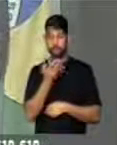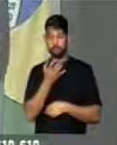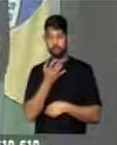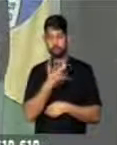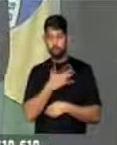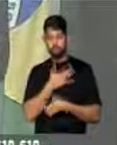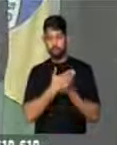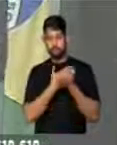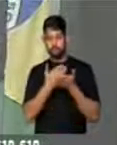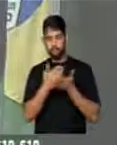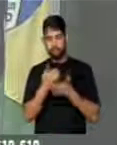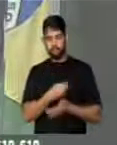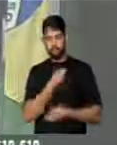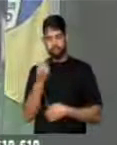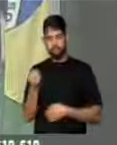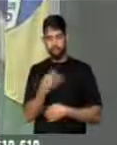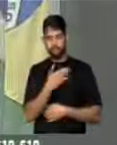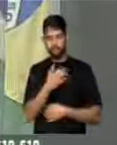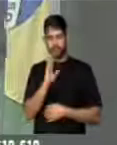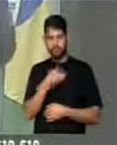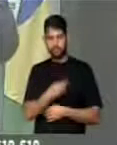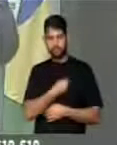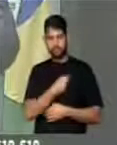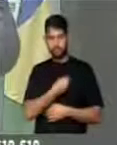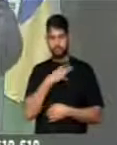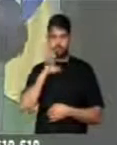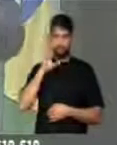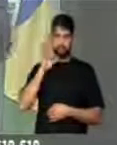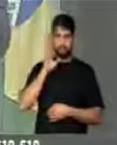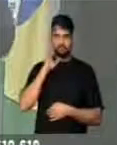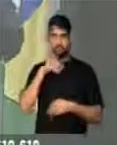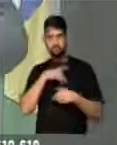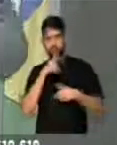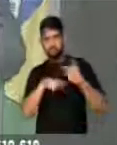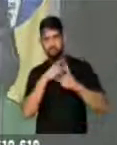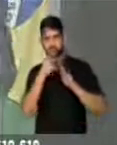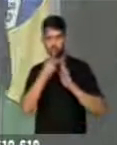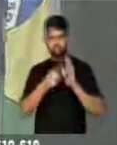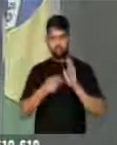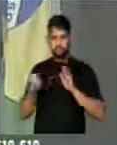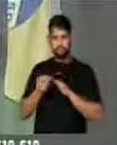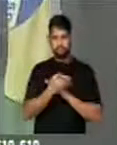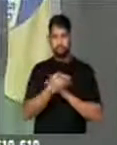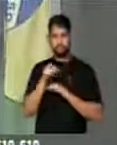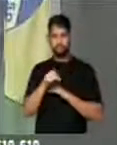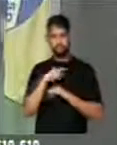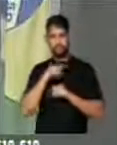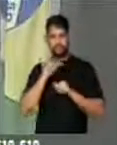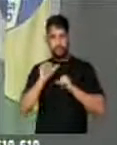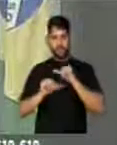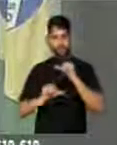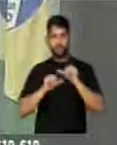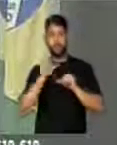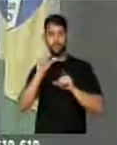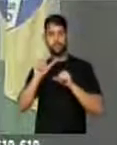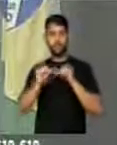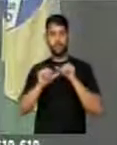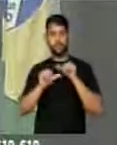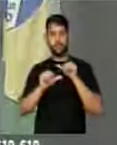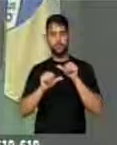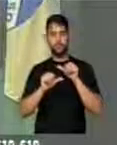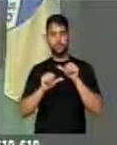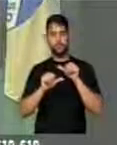começar a vida nova e já estamos pensando e trabalhando em projetos novos de reestruturação